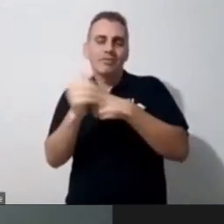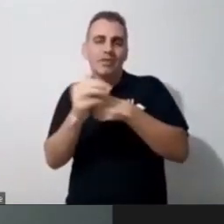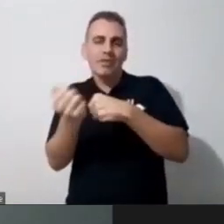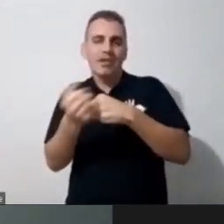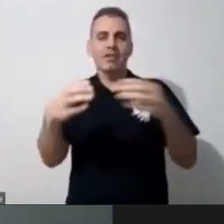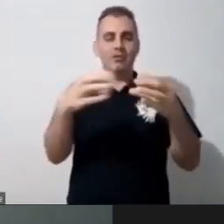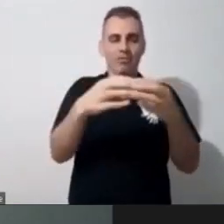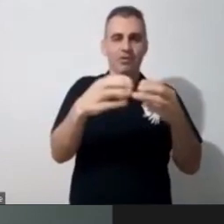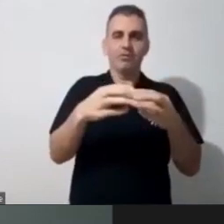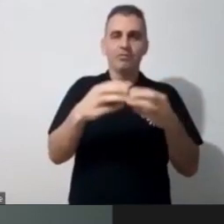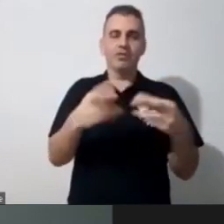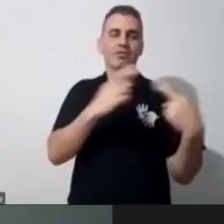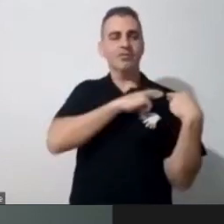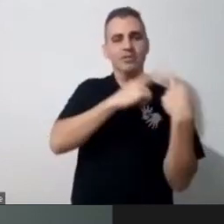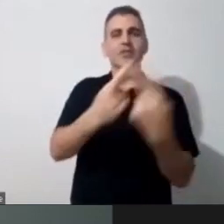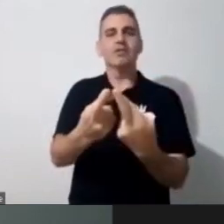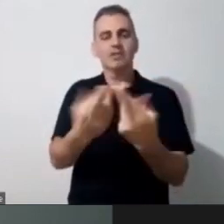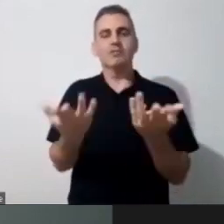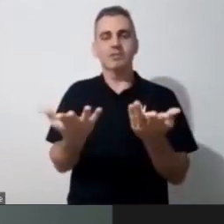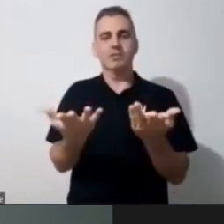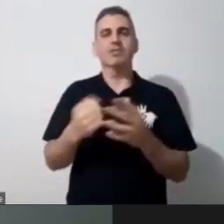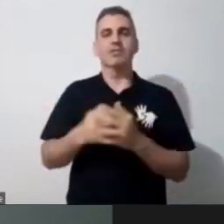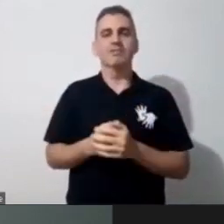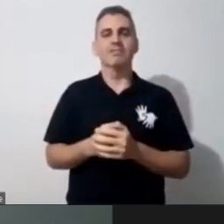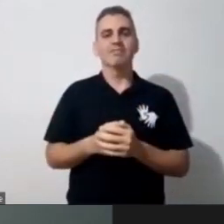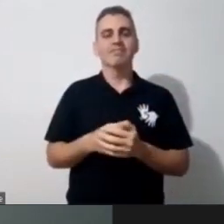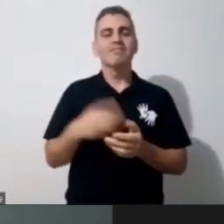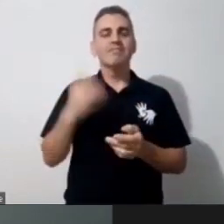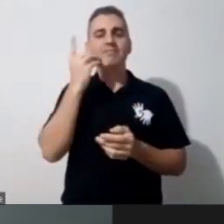responsável ali, só para dar uma pitada, sabe? Como é que é?